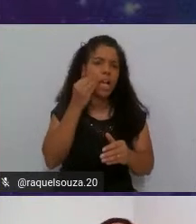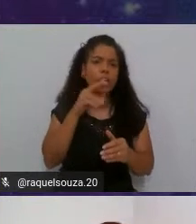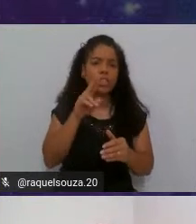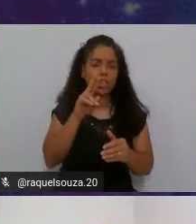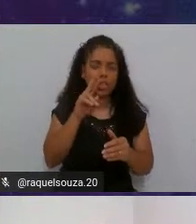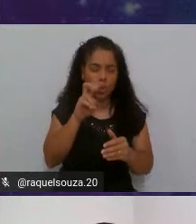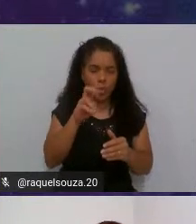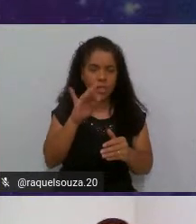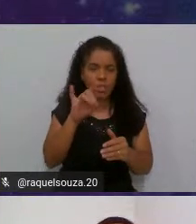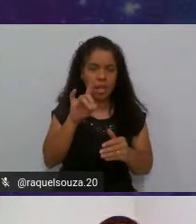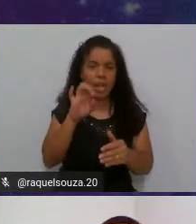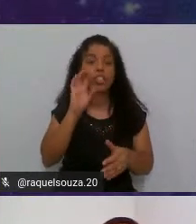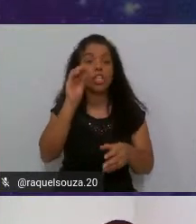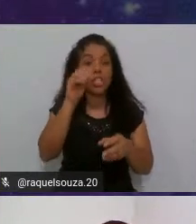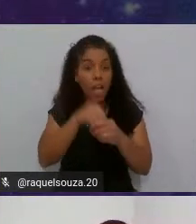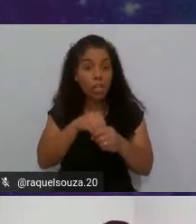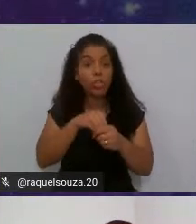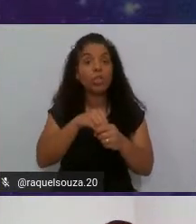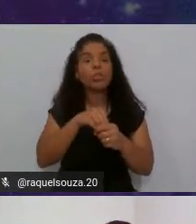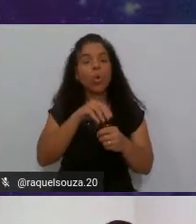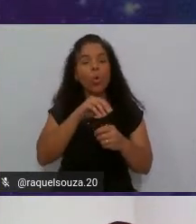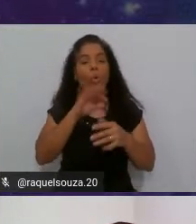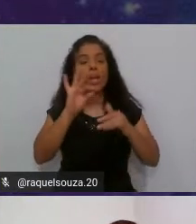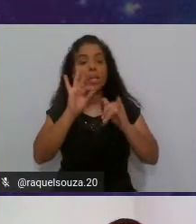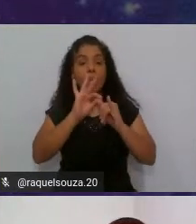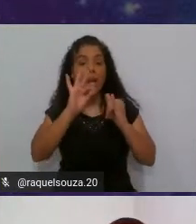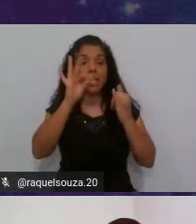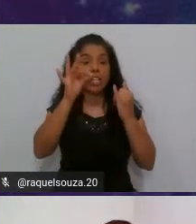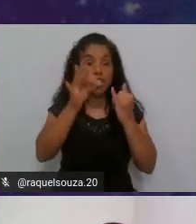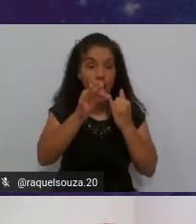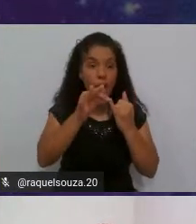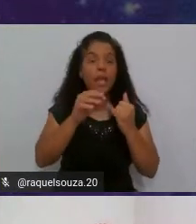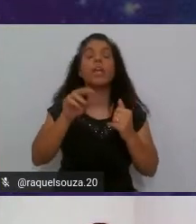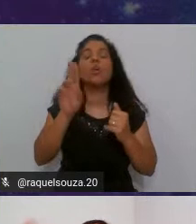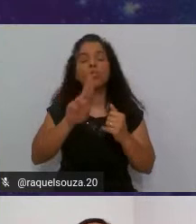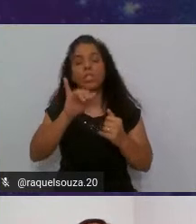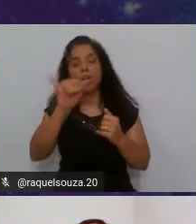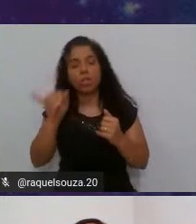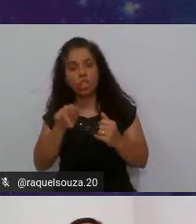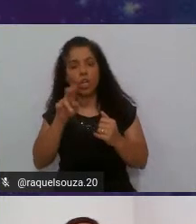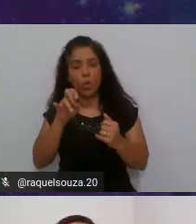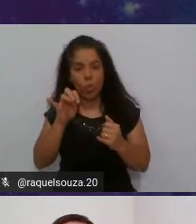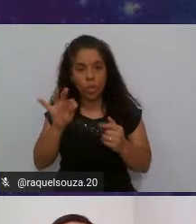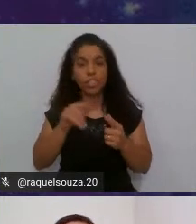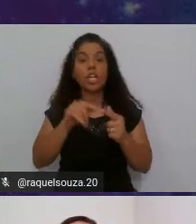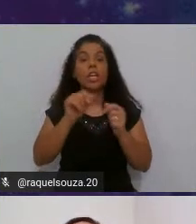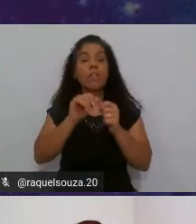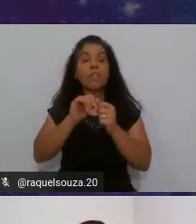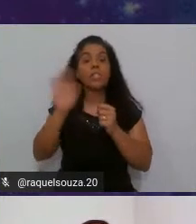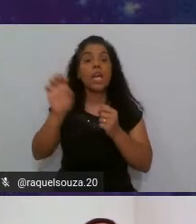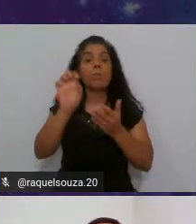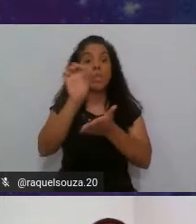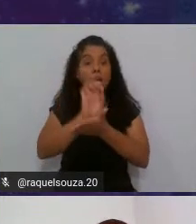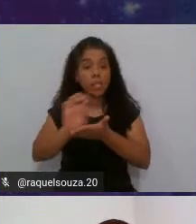junity dentro do IntelliJ nosso teste de unidade utilizando o JMeter fizemos a exportação dele colamos na pasta